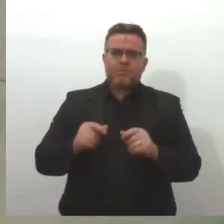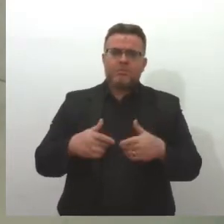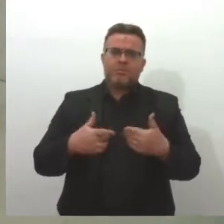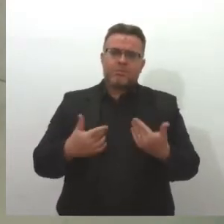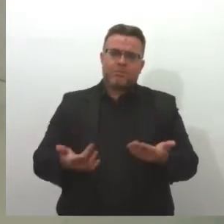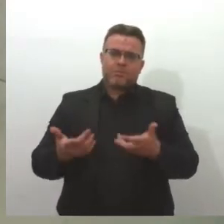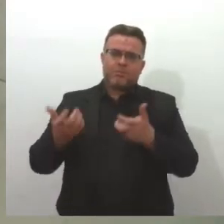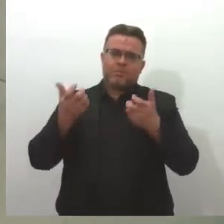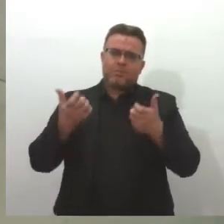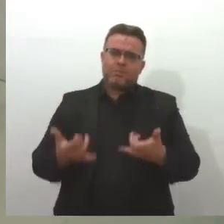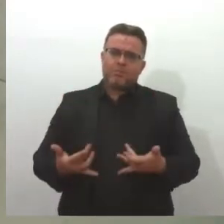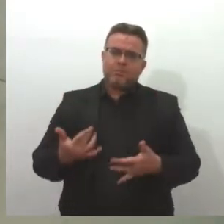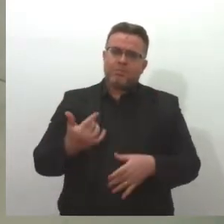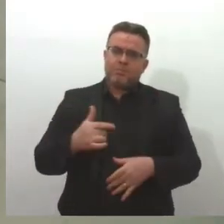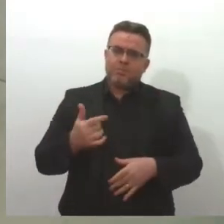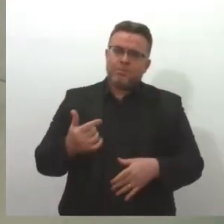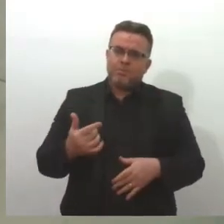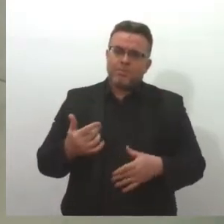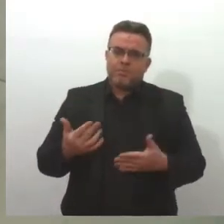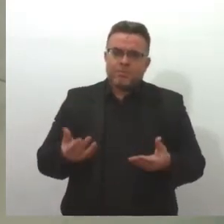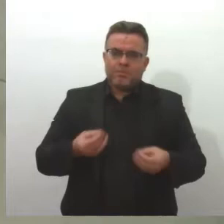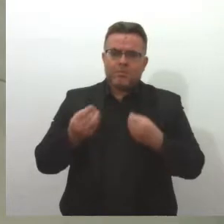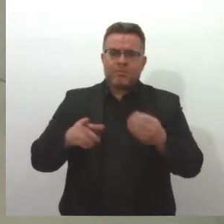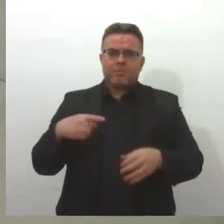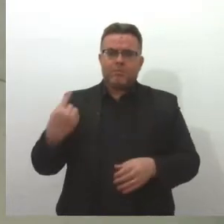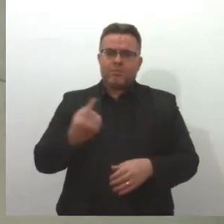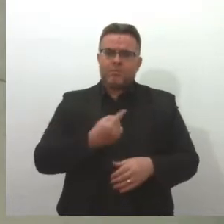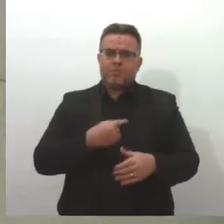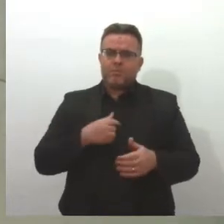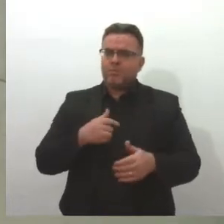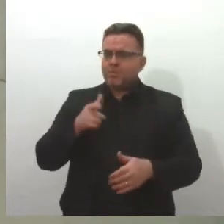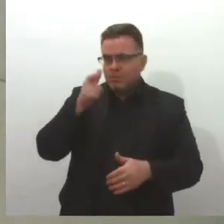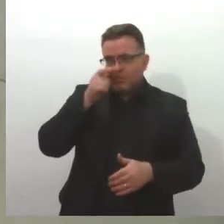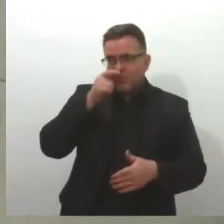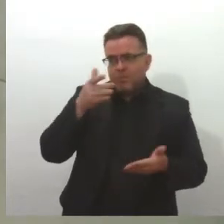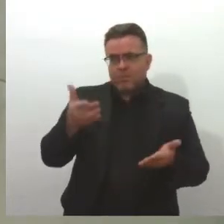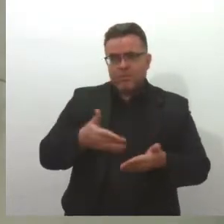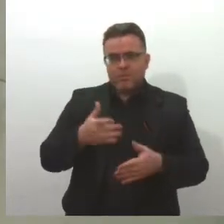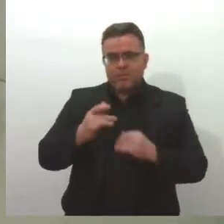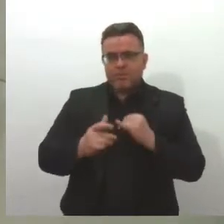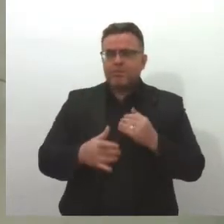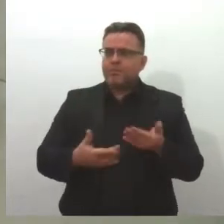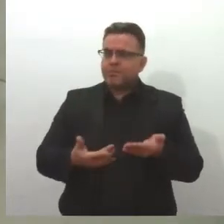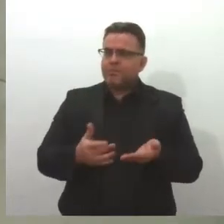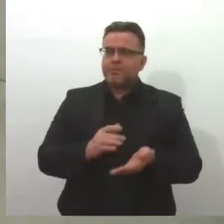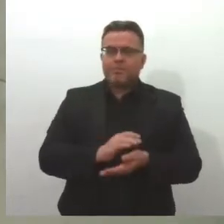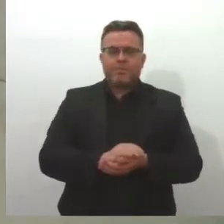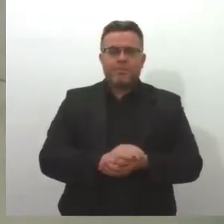explicação, né, para todos nós que estamos acompanhando aqui pelo Jornal da Leste. Pode continuar, Genilson.